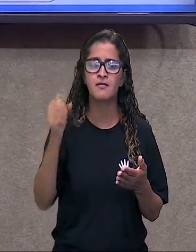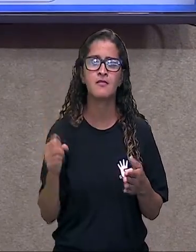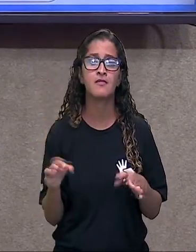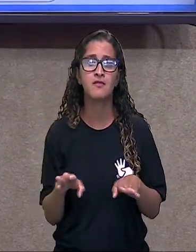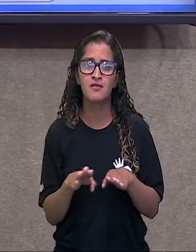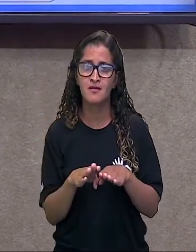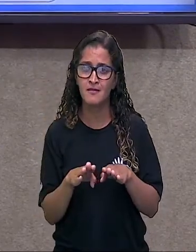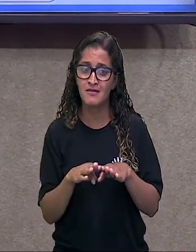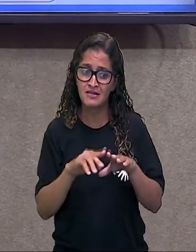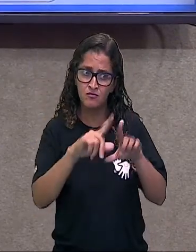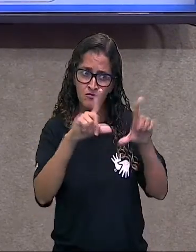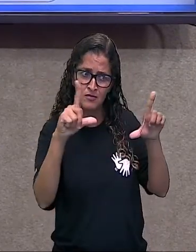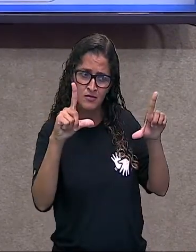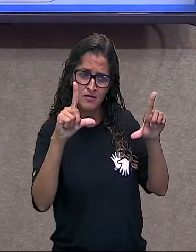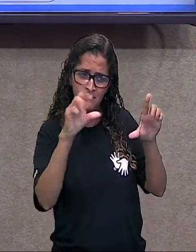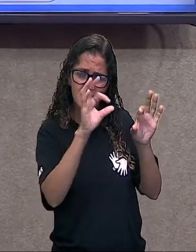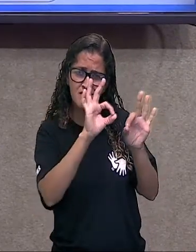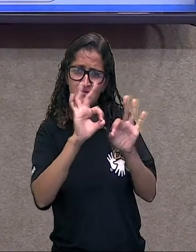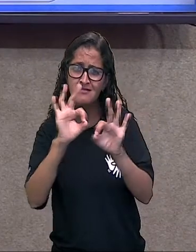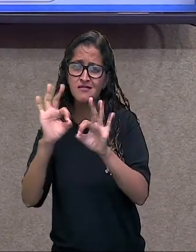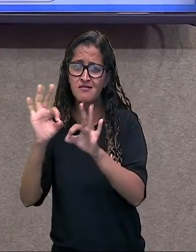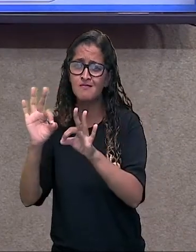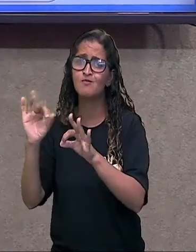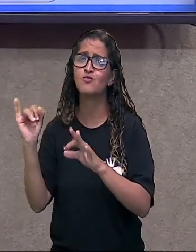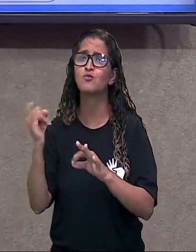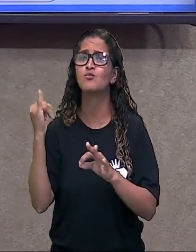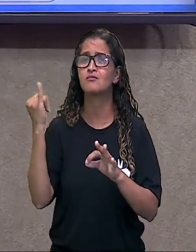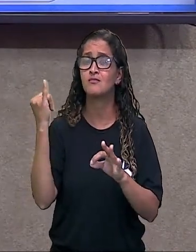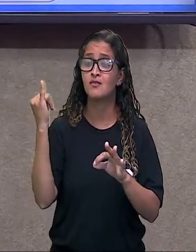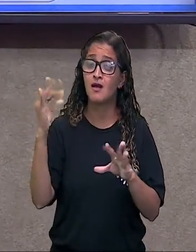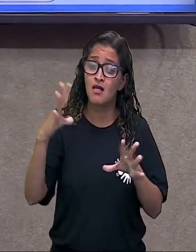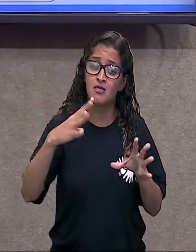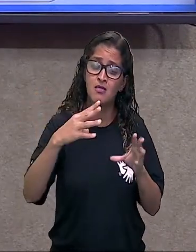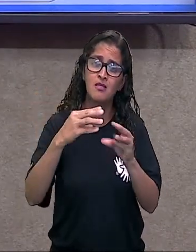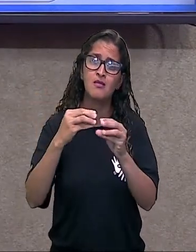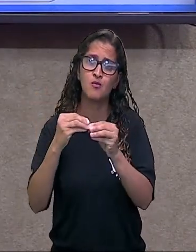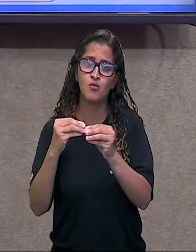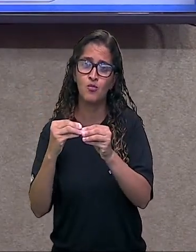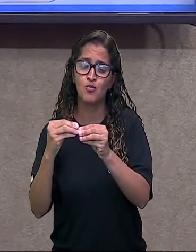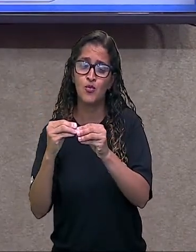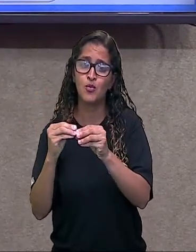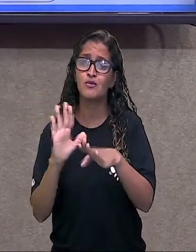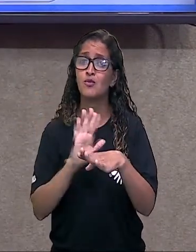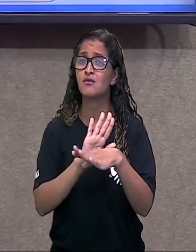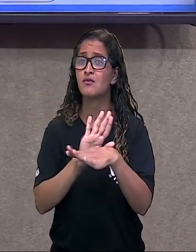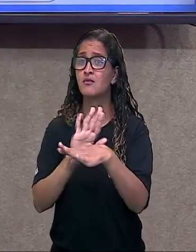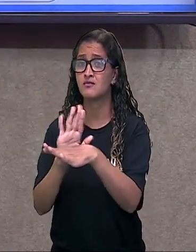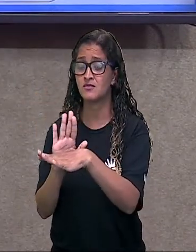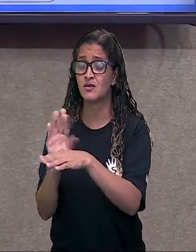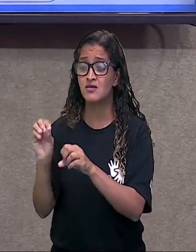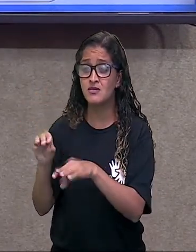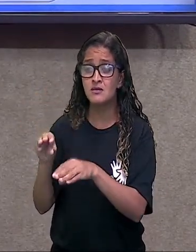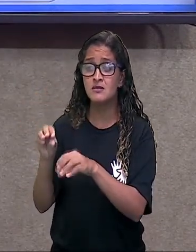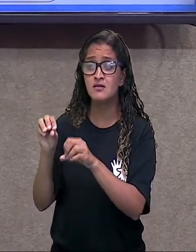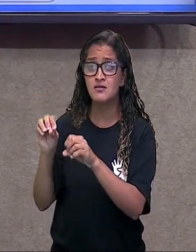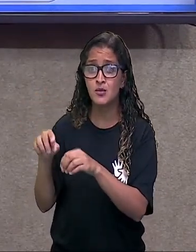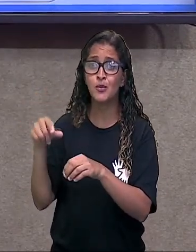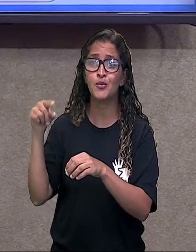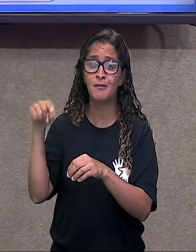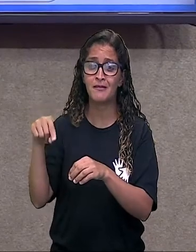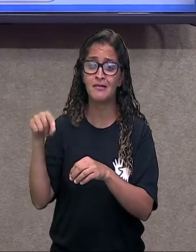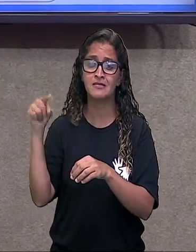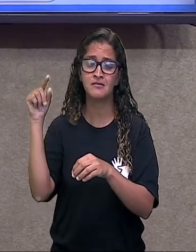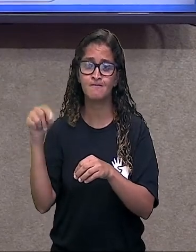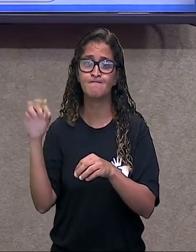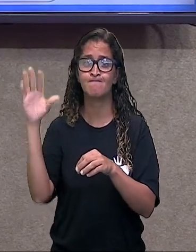aulas é essencial, mas para que complemente o seu ensino, o seu aprendizado, você precisa de entrar lá,